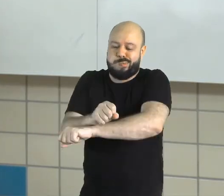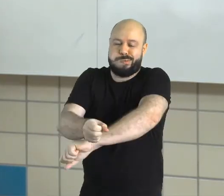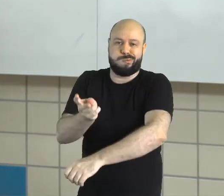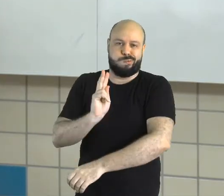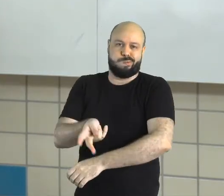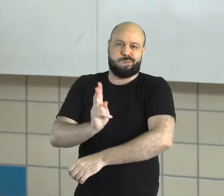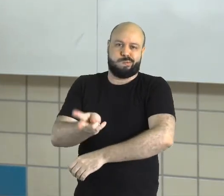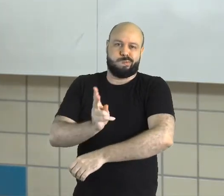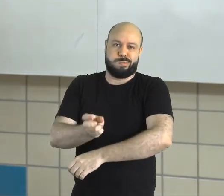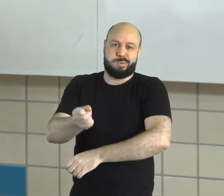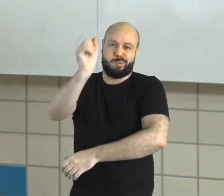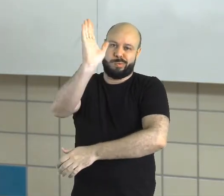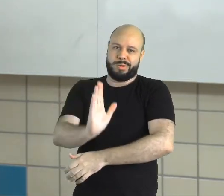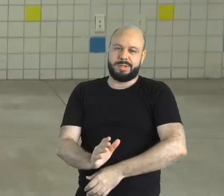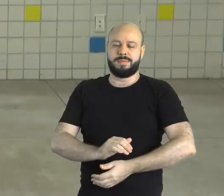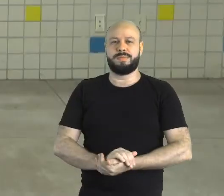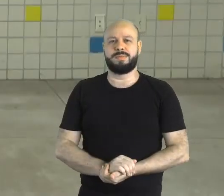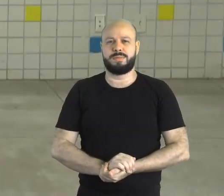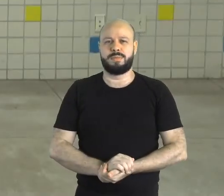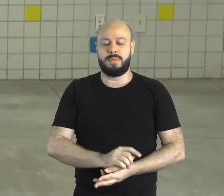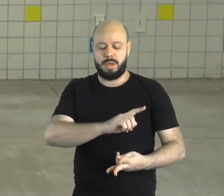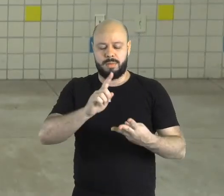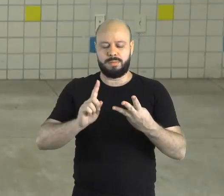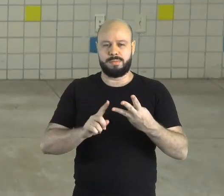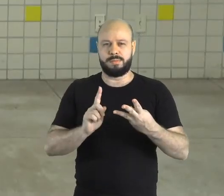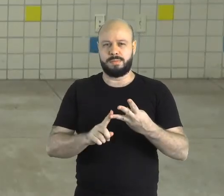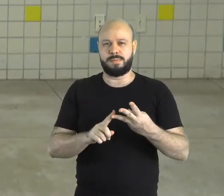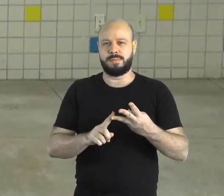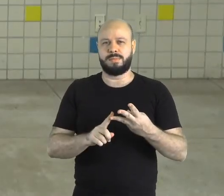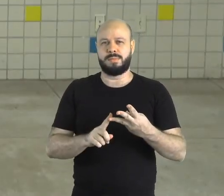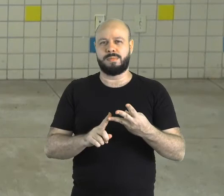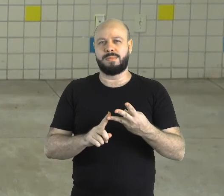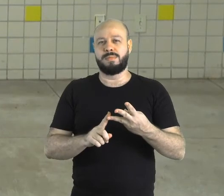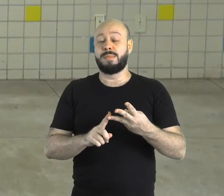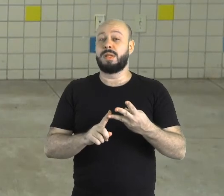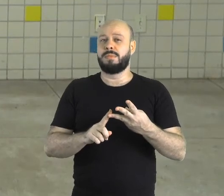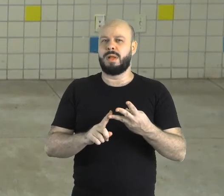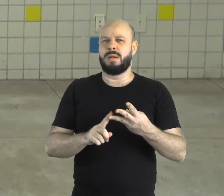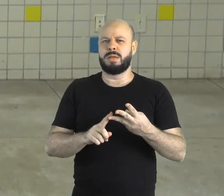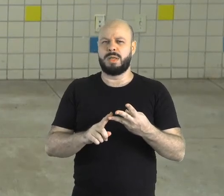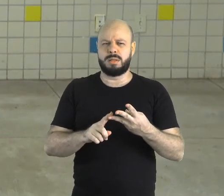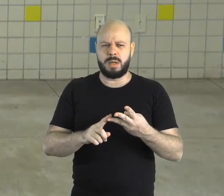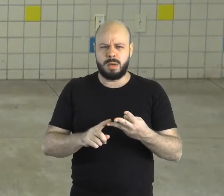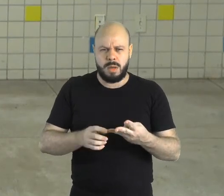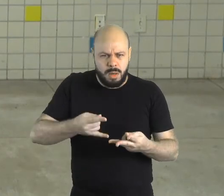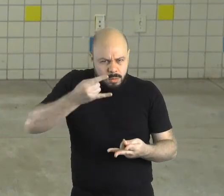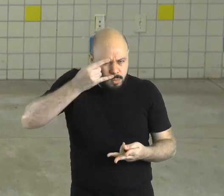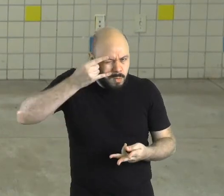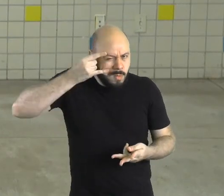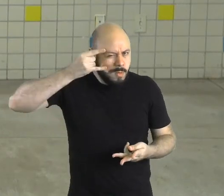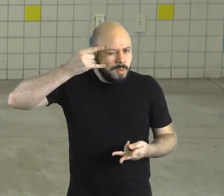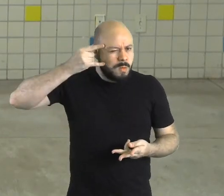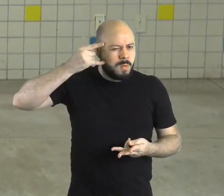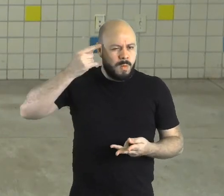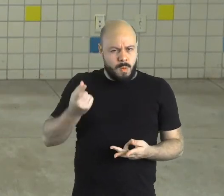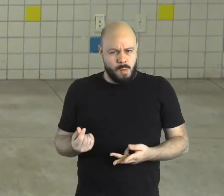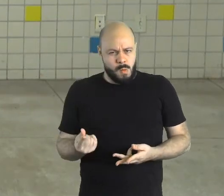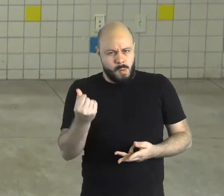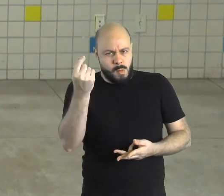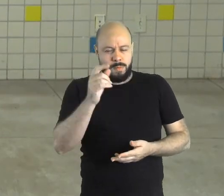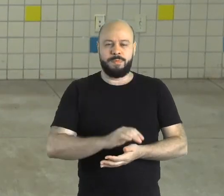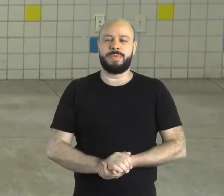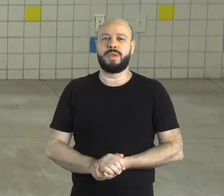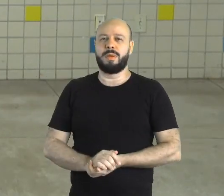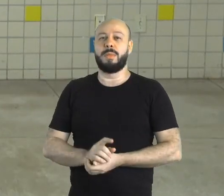no Brasil. Outro fator também que nós devemos destacar vai ser a ganância. A ganância é outro fator que